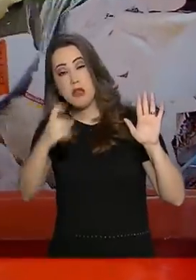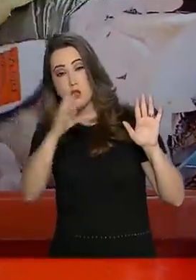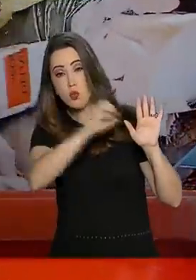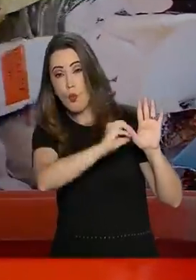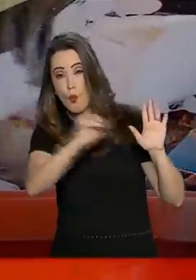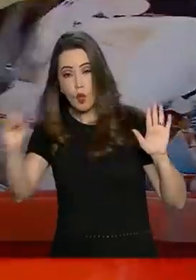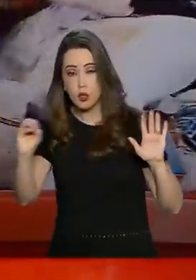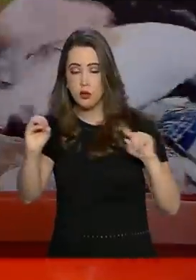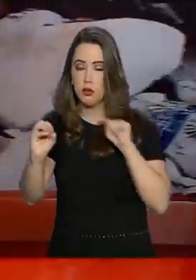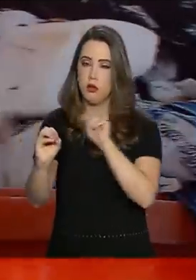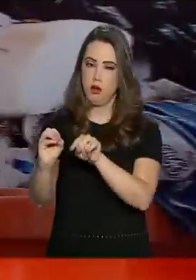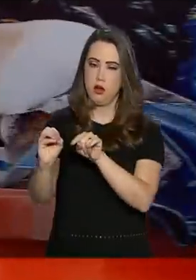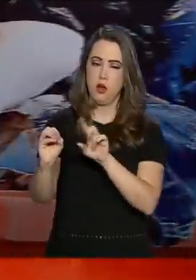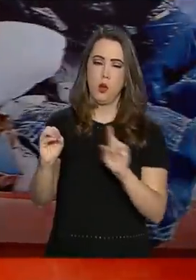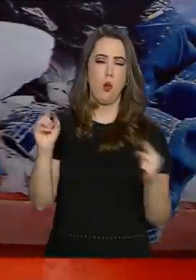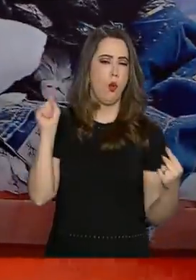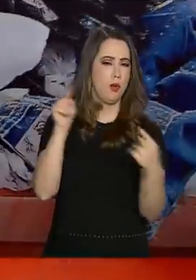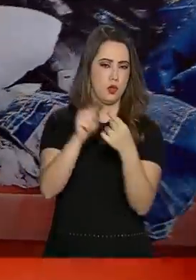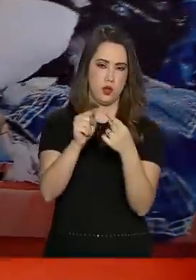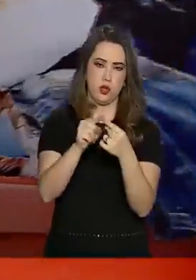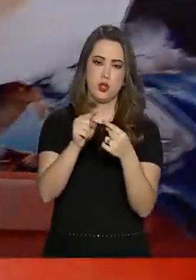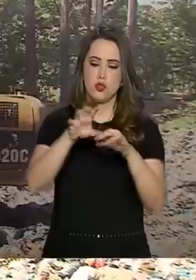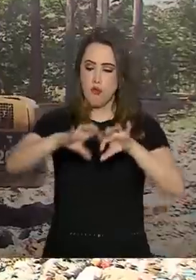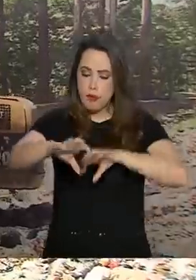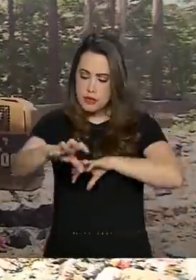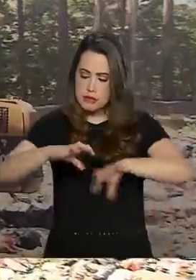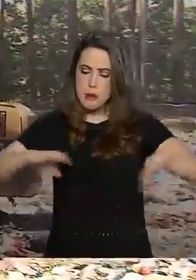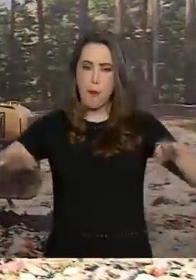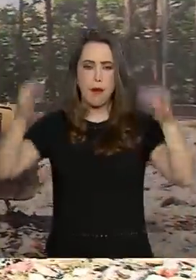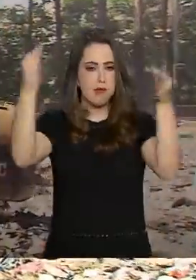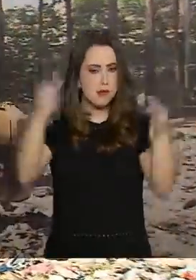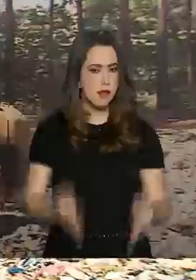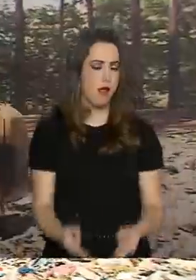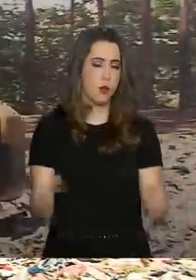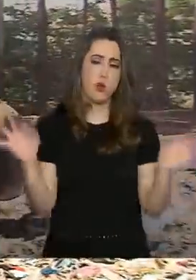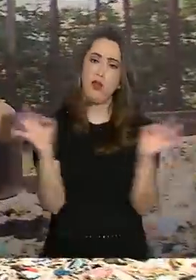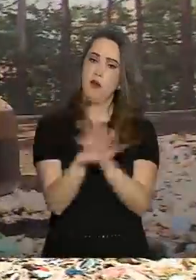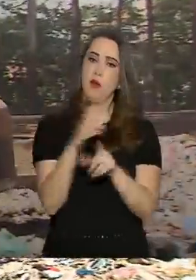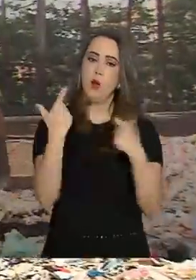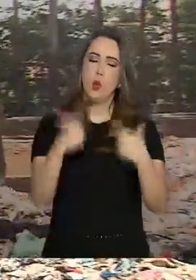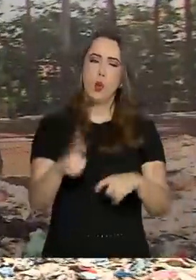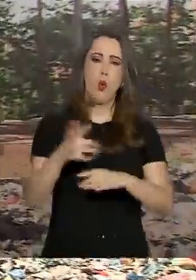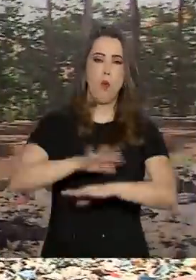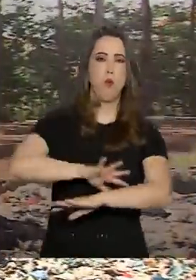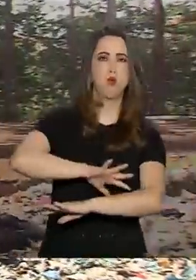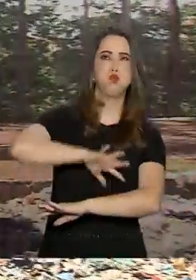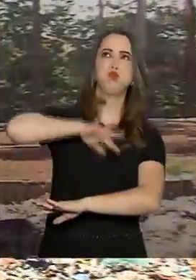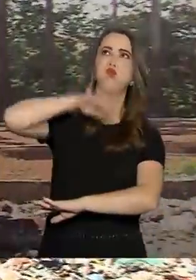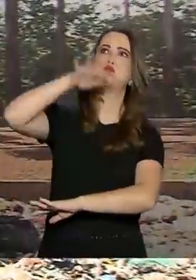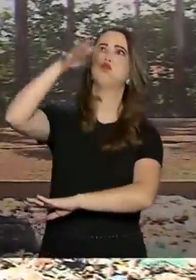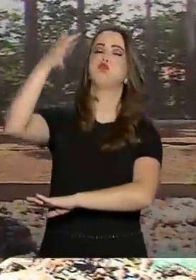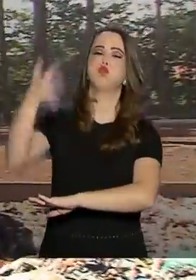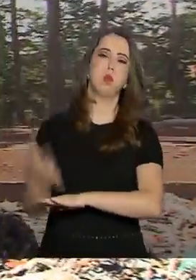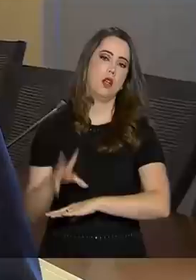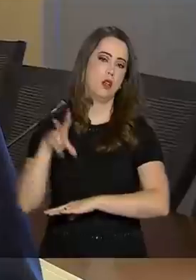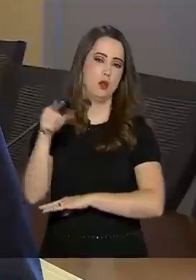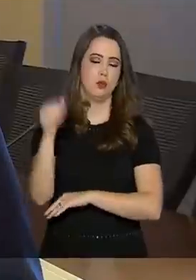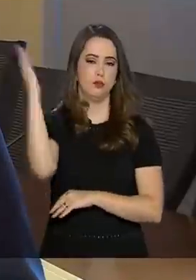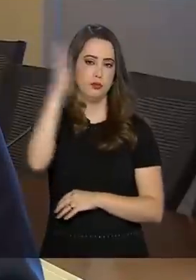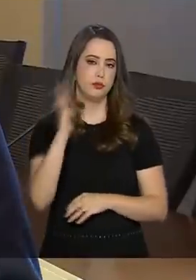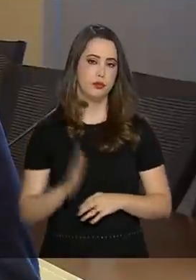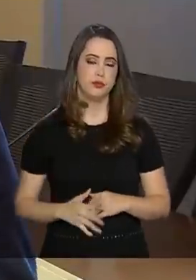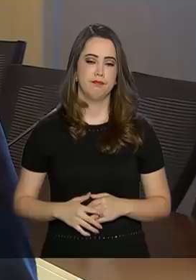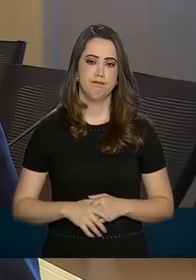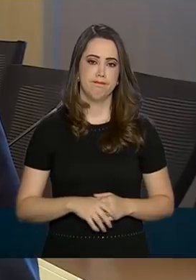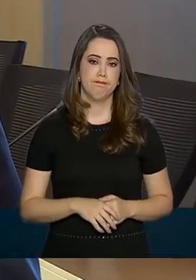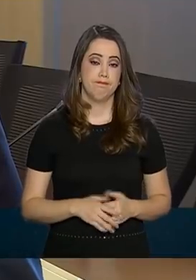promover a destinação correta do lixo e acabar definitivamente com os lixões em todo o país. O Brasil